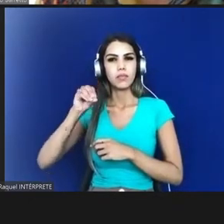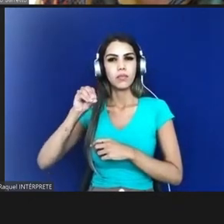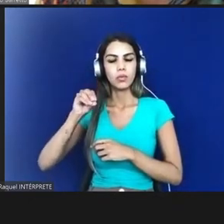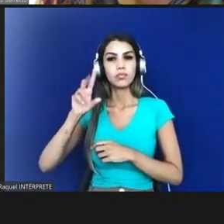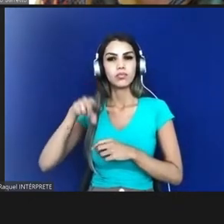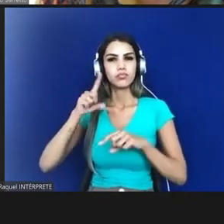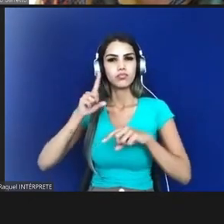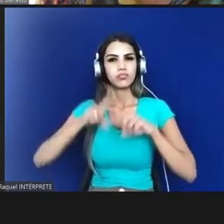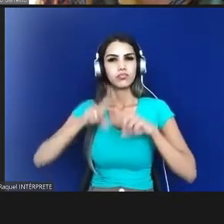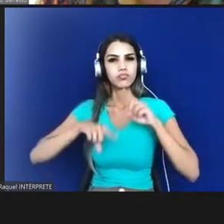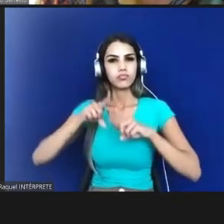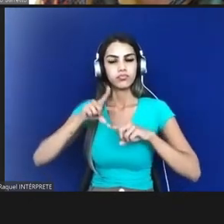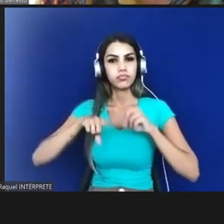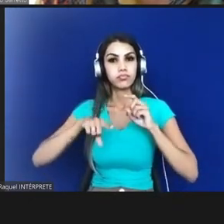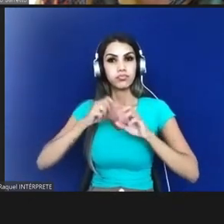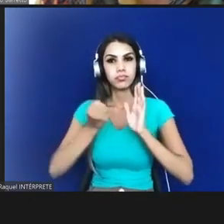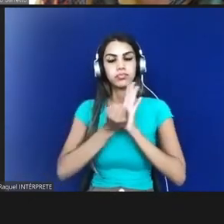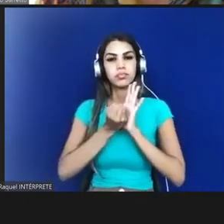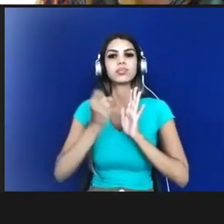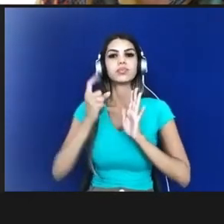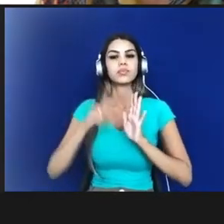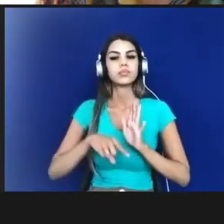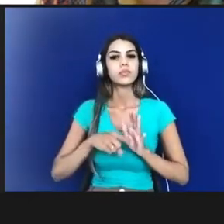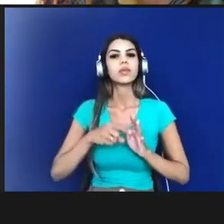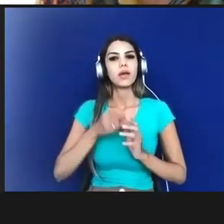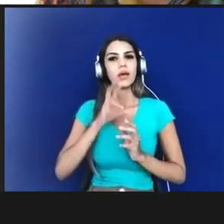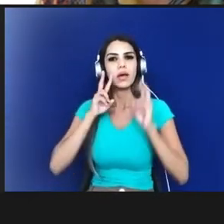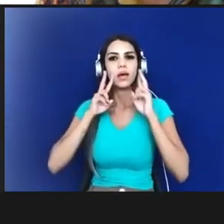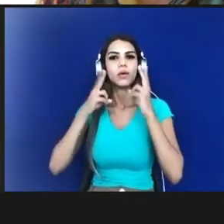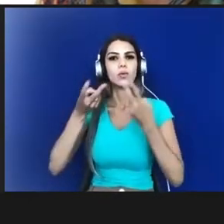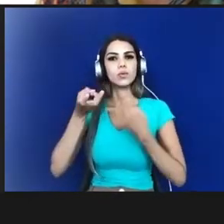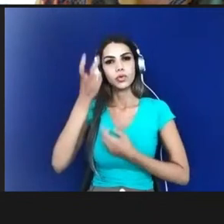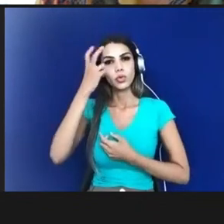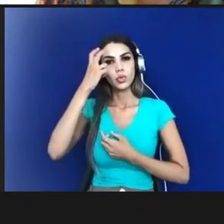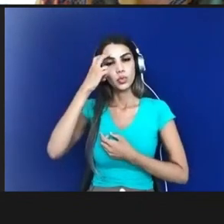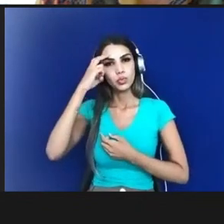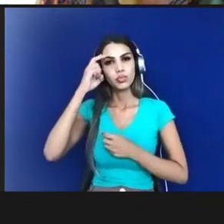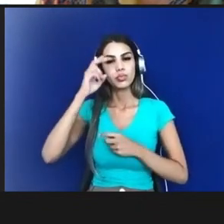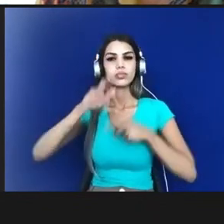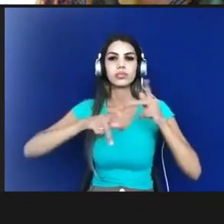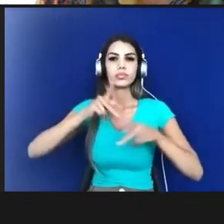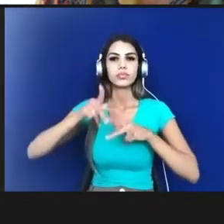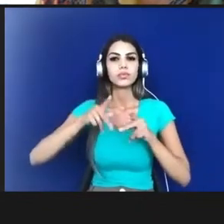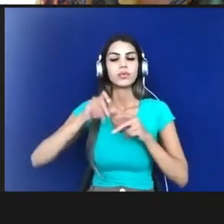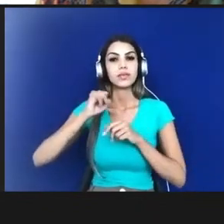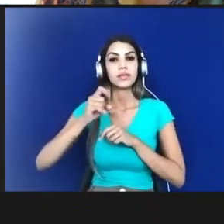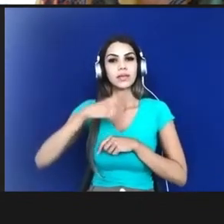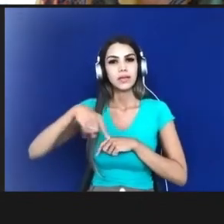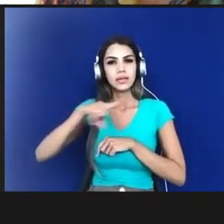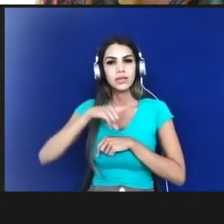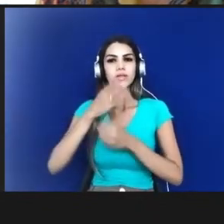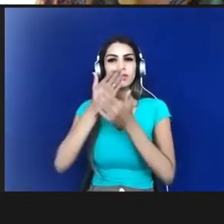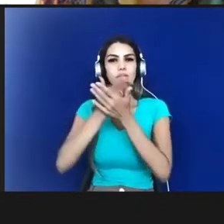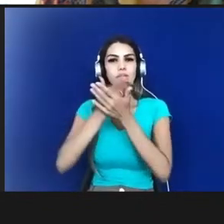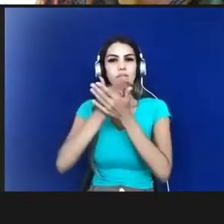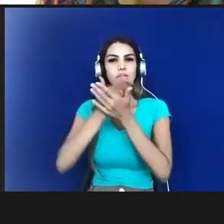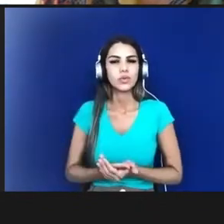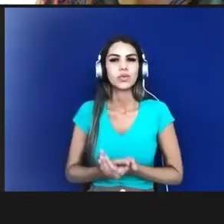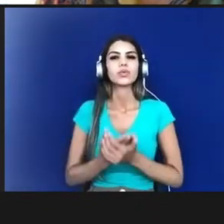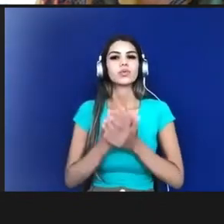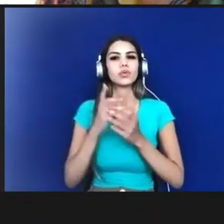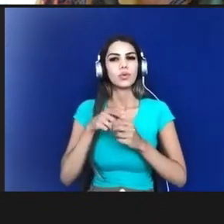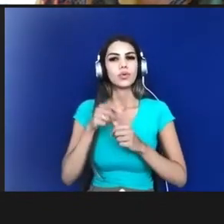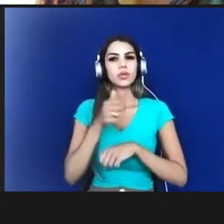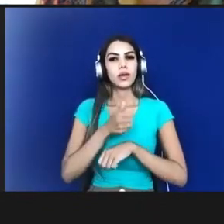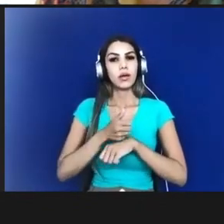populares e que não existia isso quando a gente estuda uma antropologia de patrimônios né a gente há de reconhecer